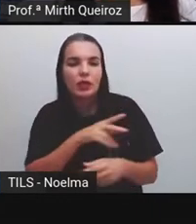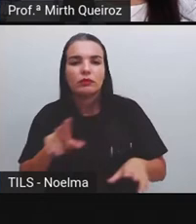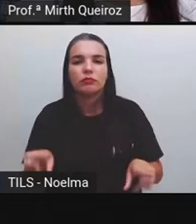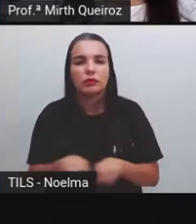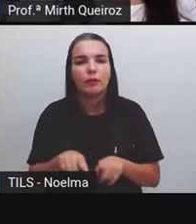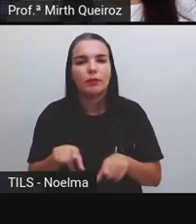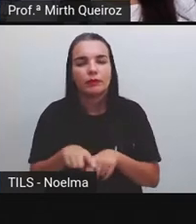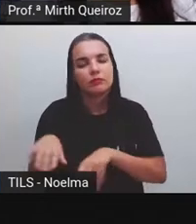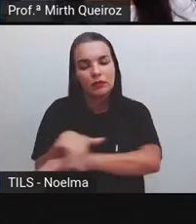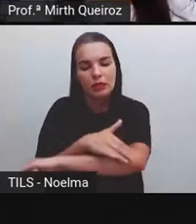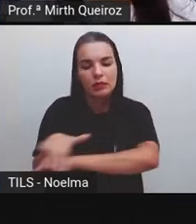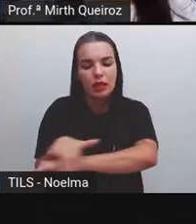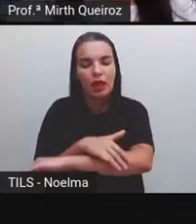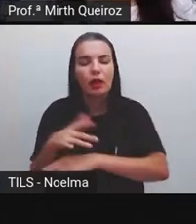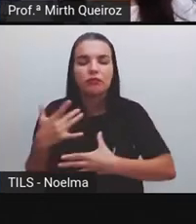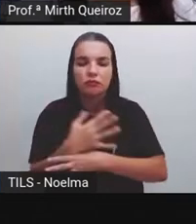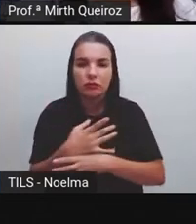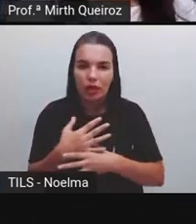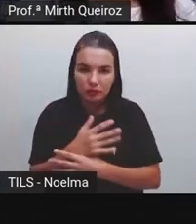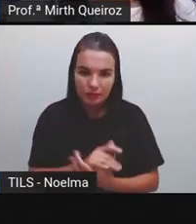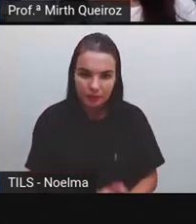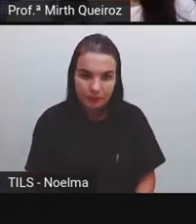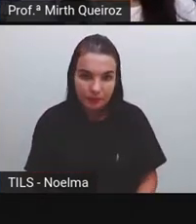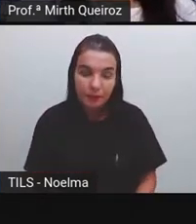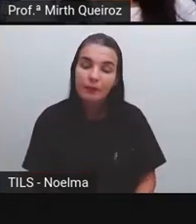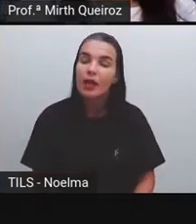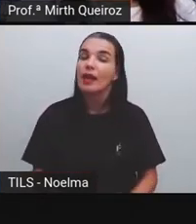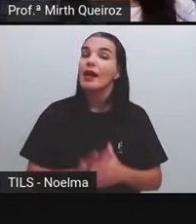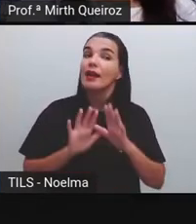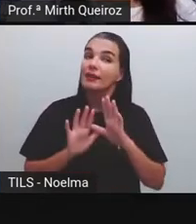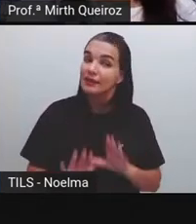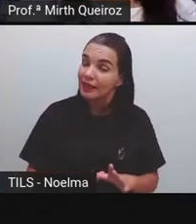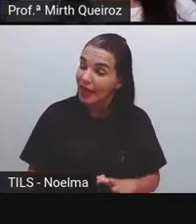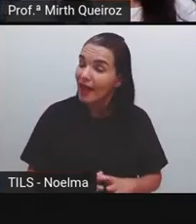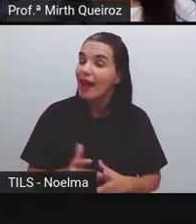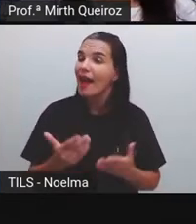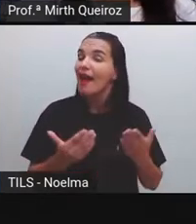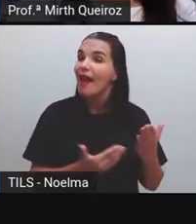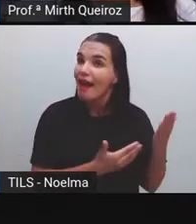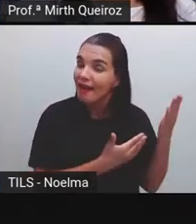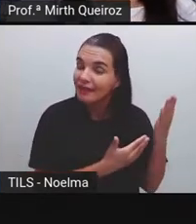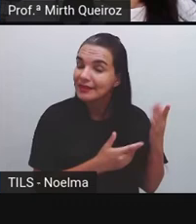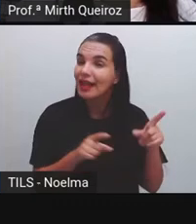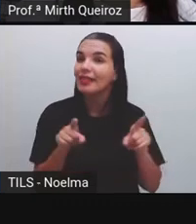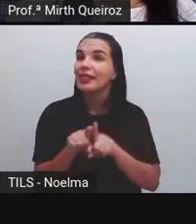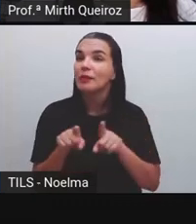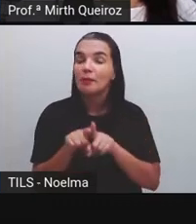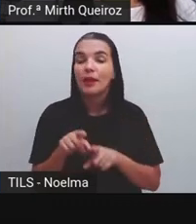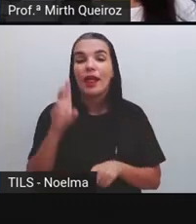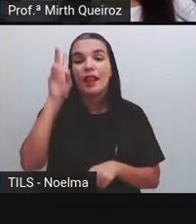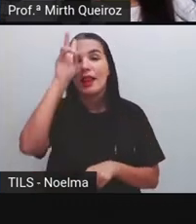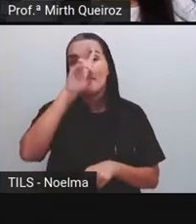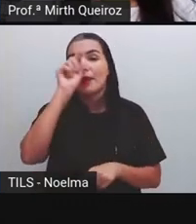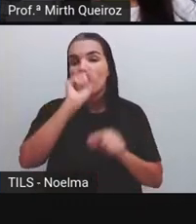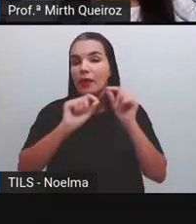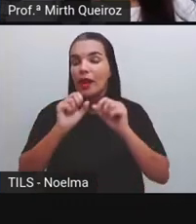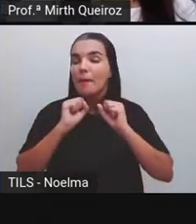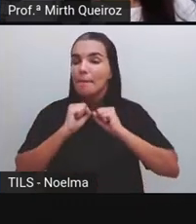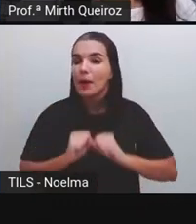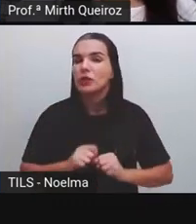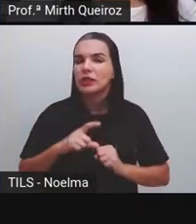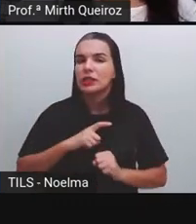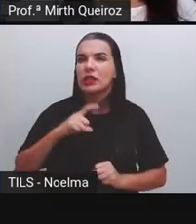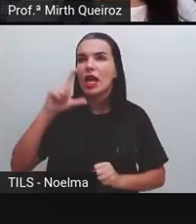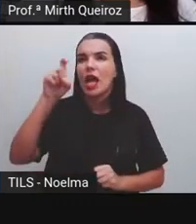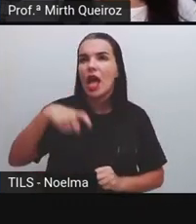E, embora tenha sido considerada a primeira história em quadrinhos, é importante a gente lembrar, né? E enfatizar